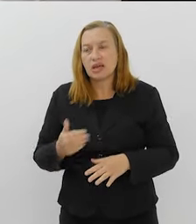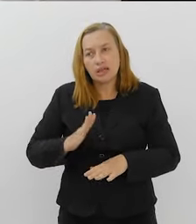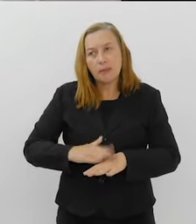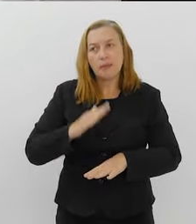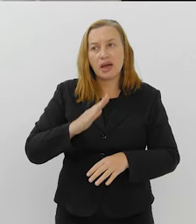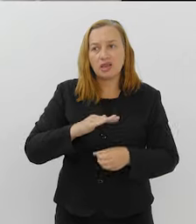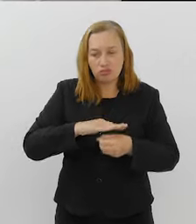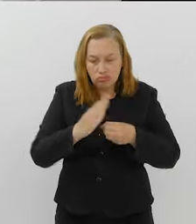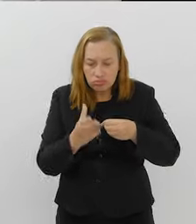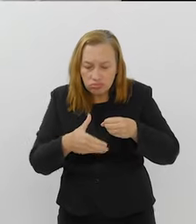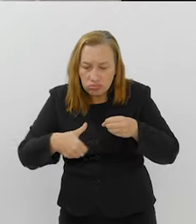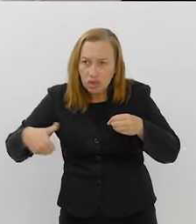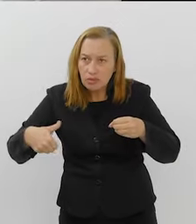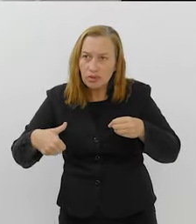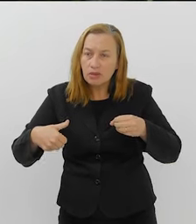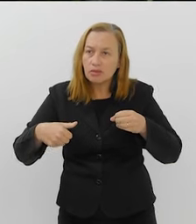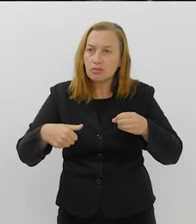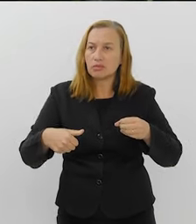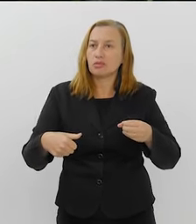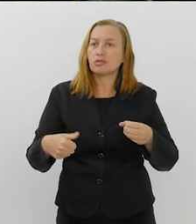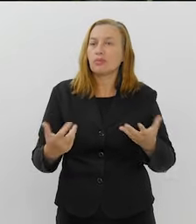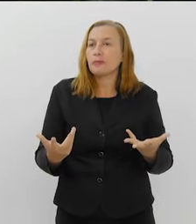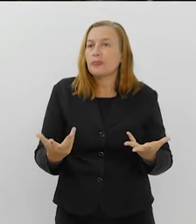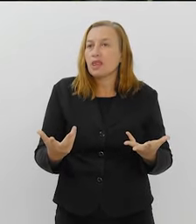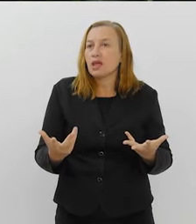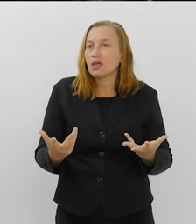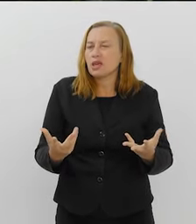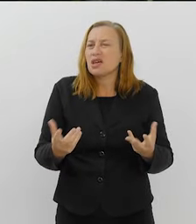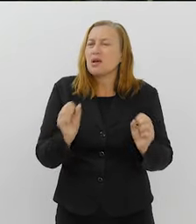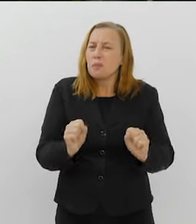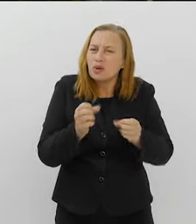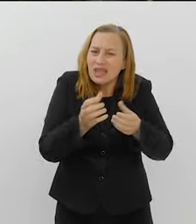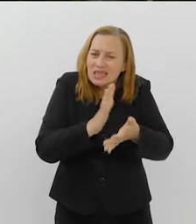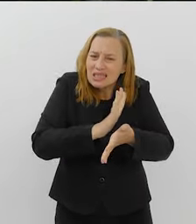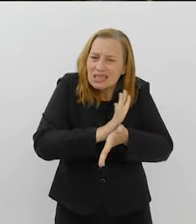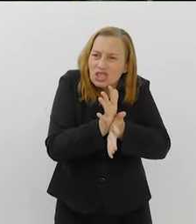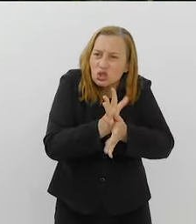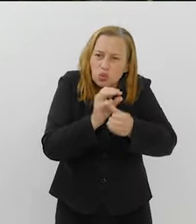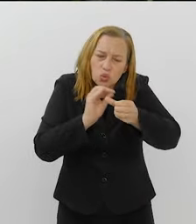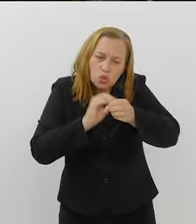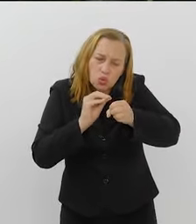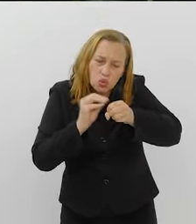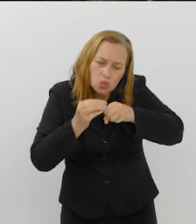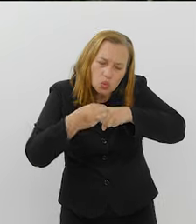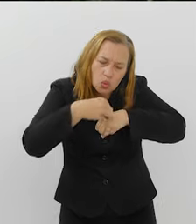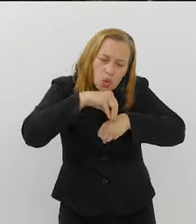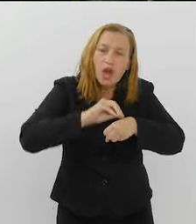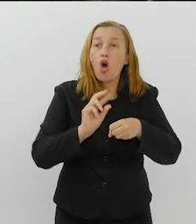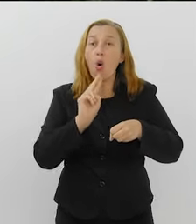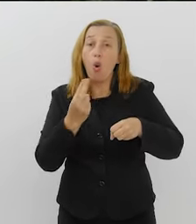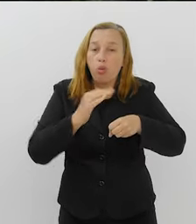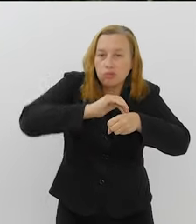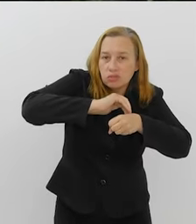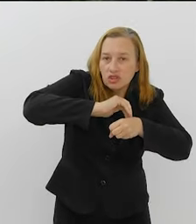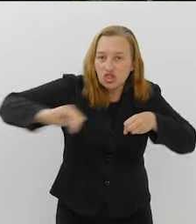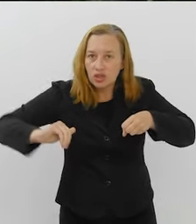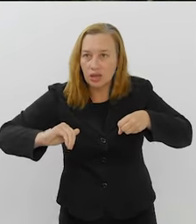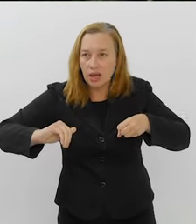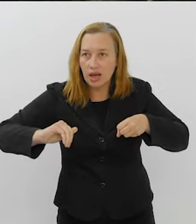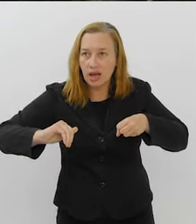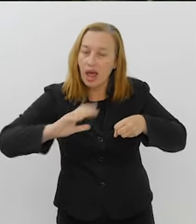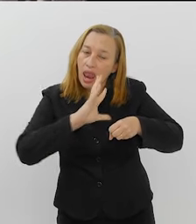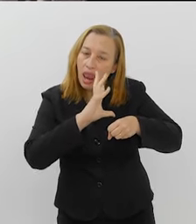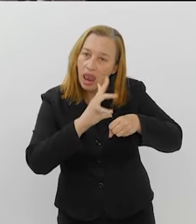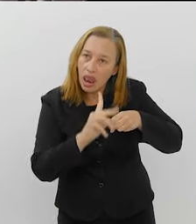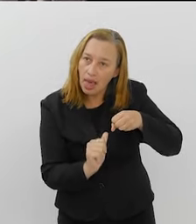realmente pudesse destruir essas moléculas, remover. Esse